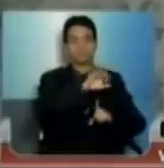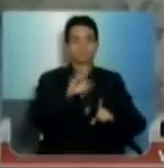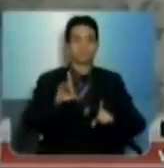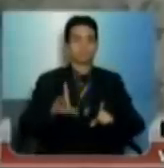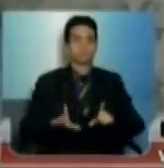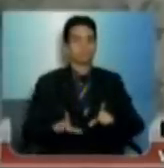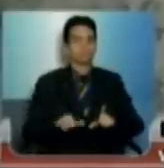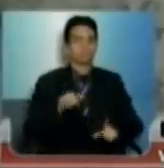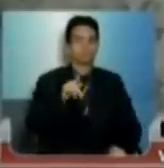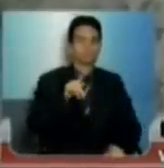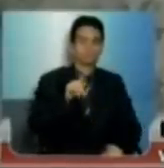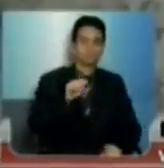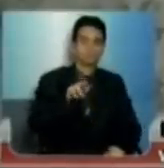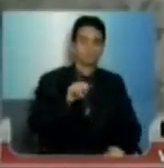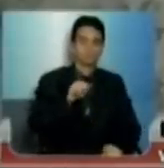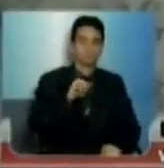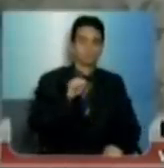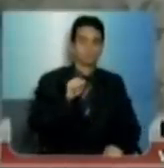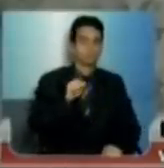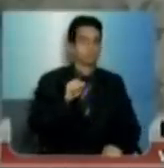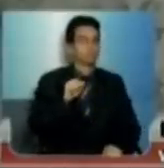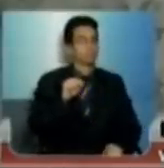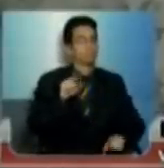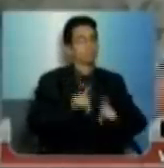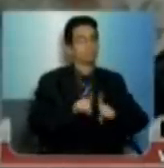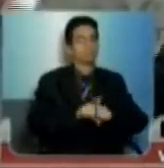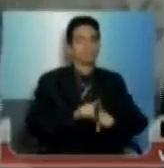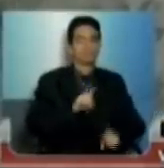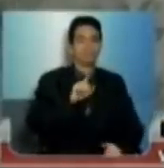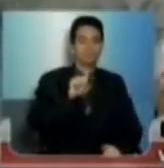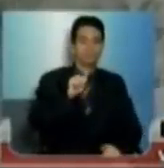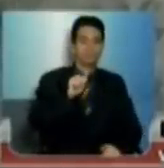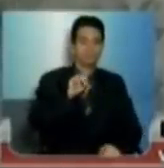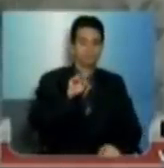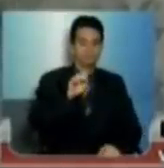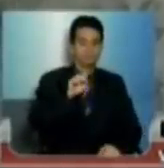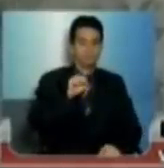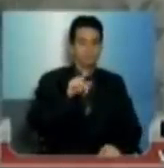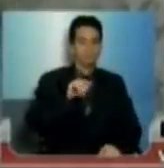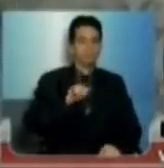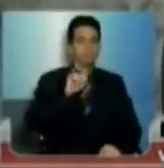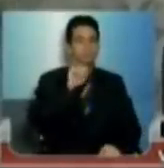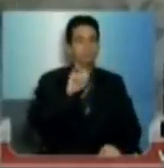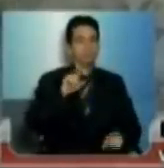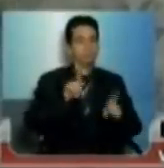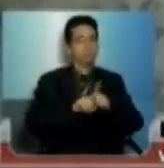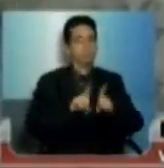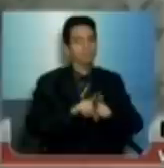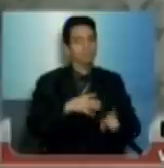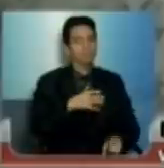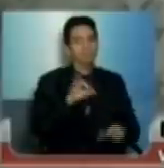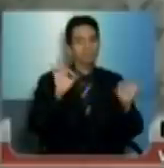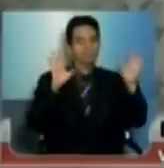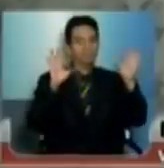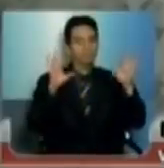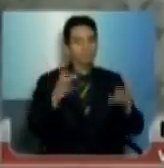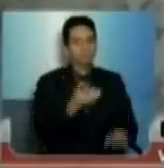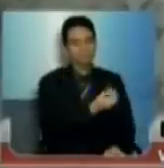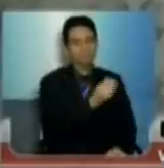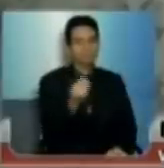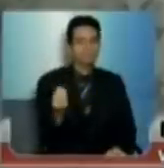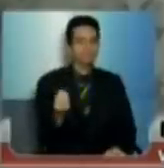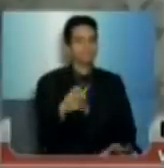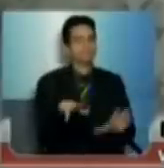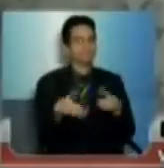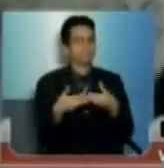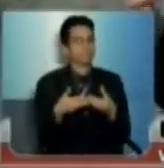da APASE, à participação da AFEPESP, e tantas outras entidades. Mas um agradecimento muito especial a